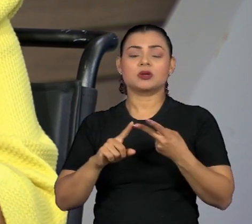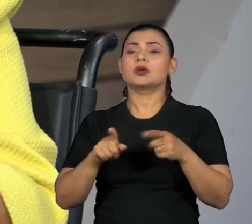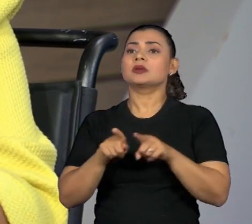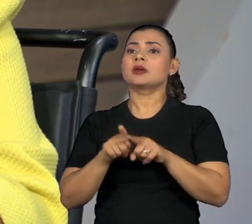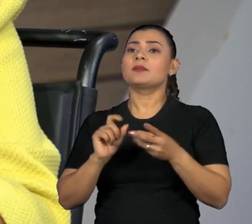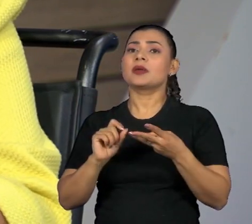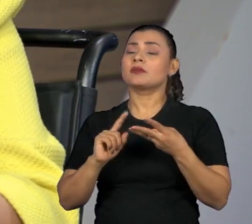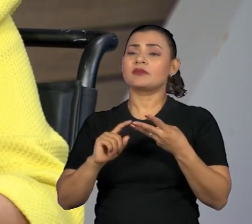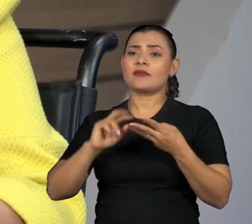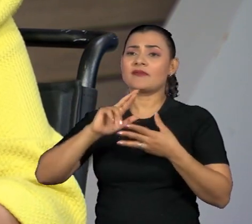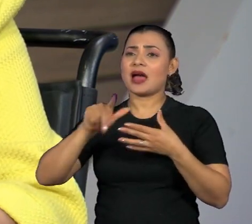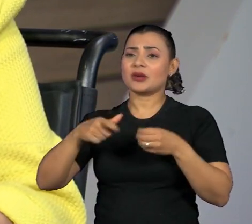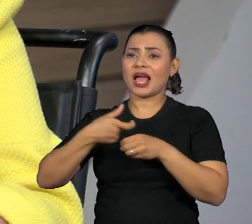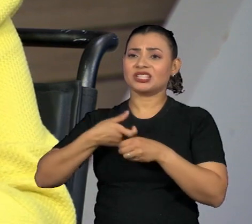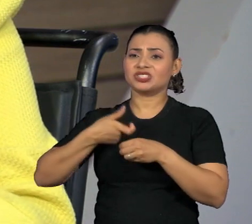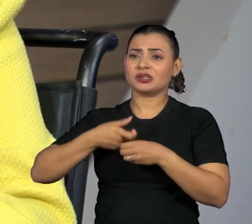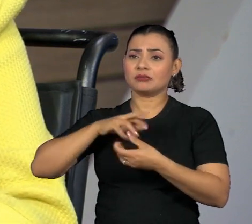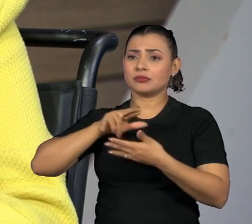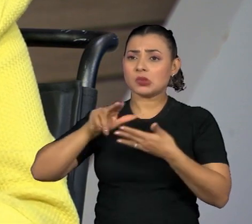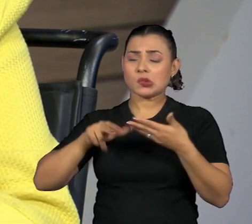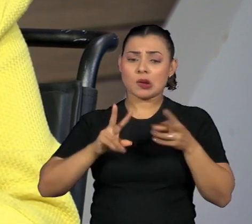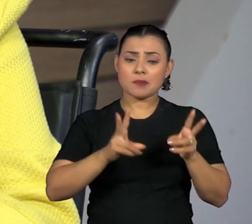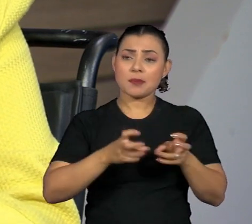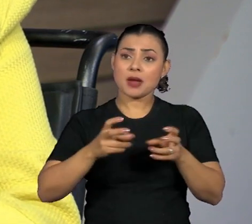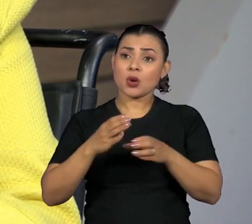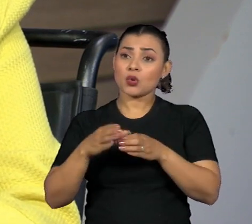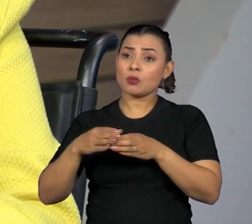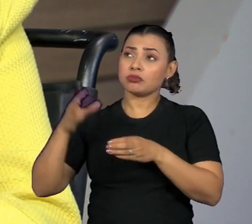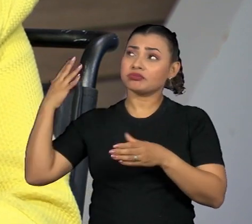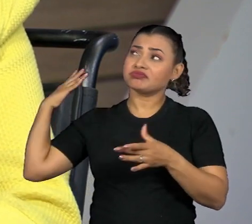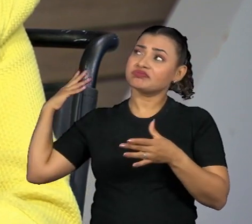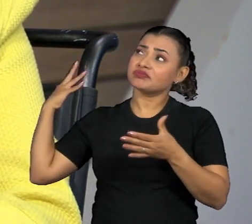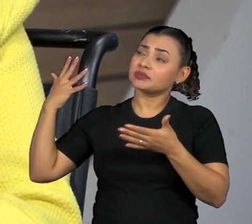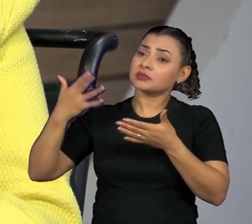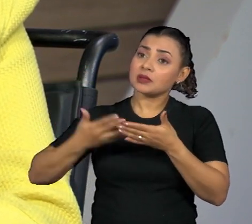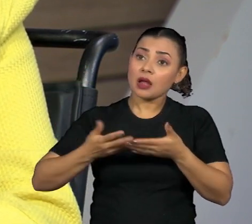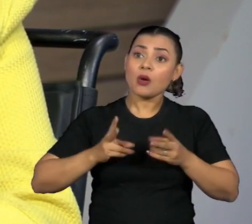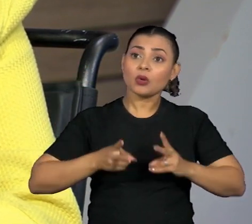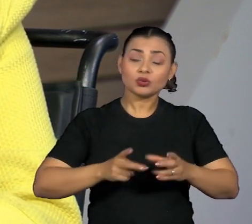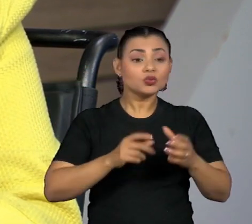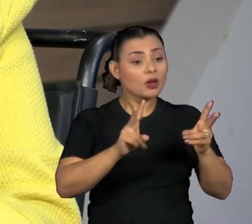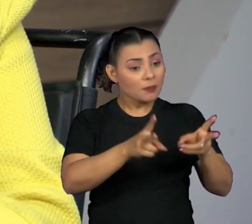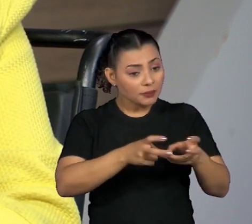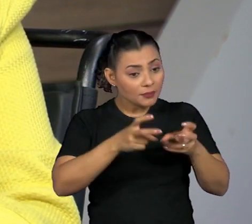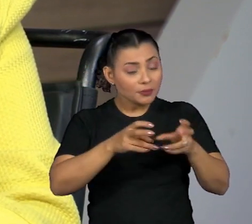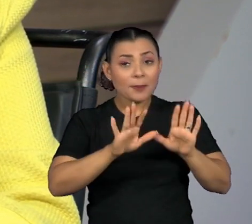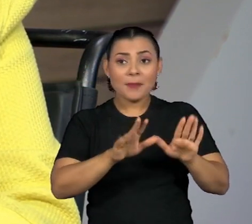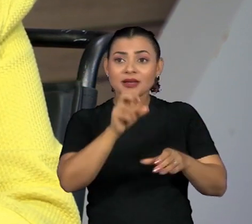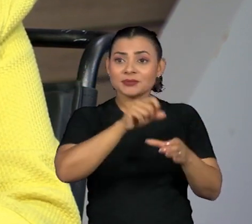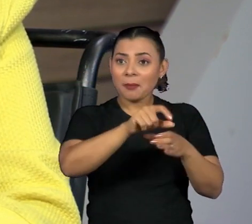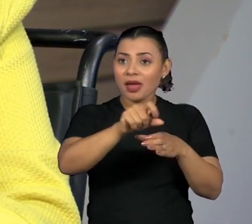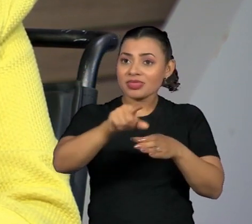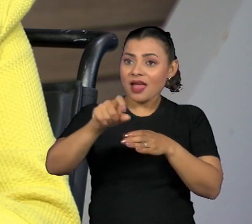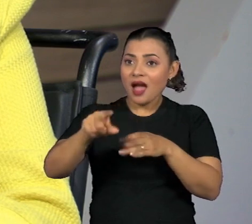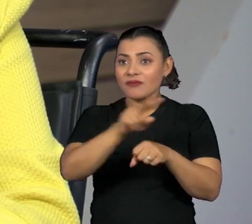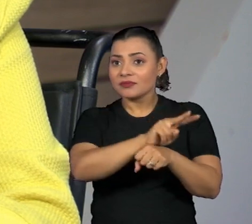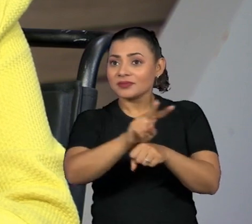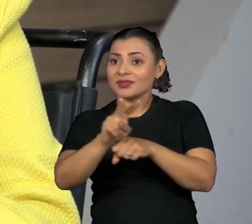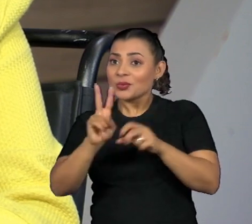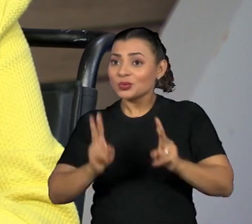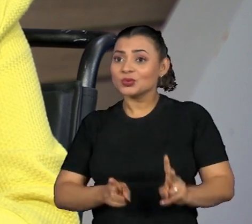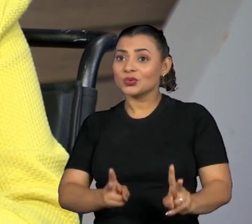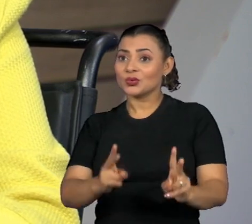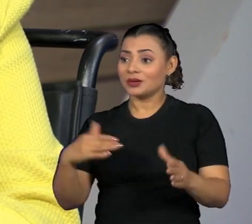pequenas mudanças que grupos, ao longo de milênios, fizeram na floresta. Então, eu acho que a gente devia